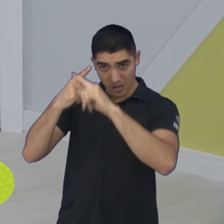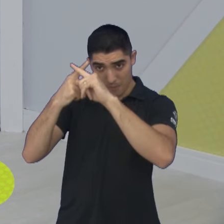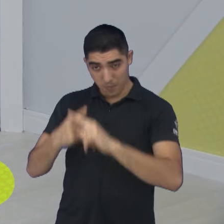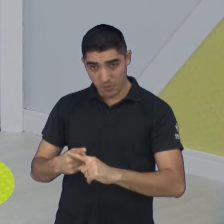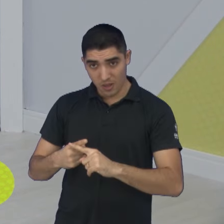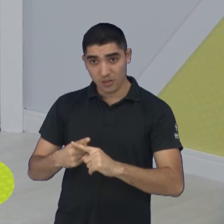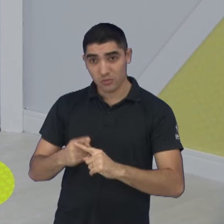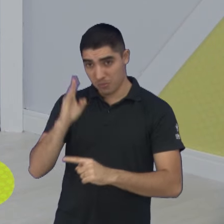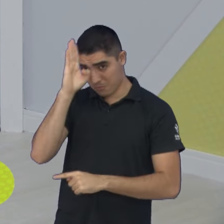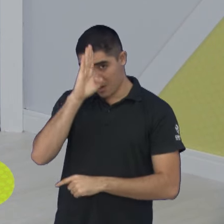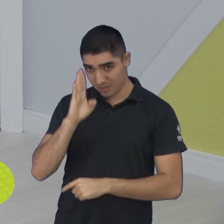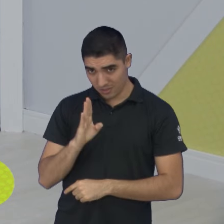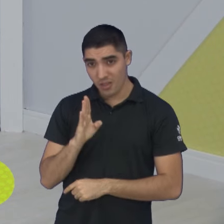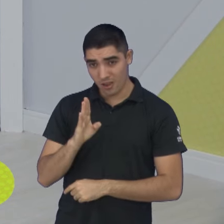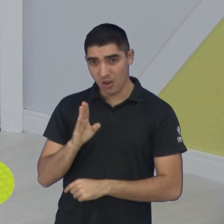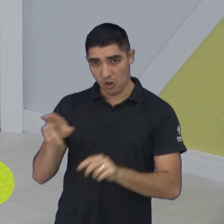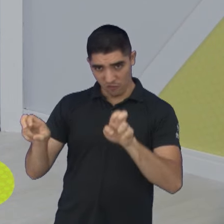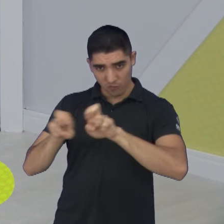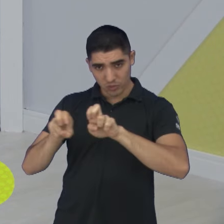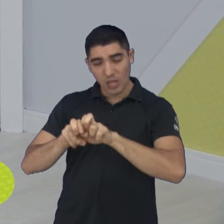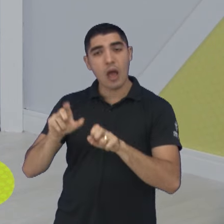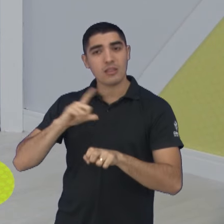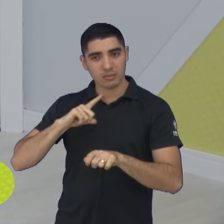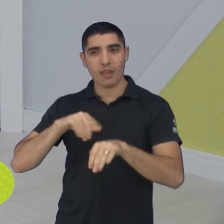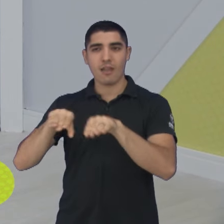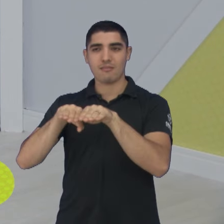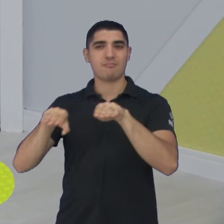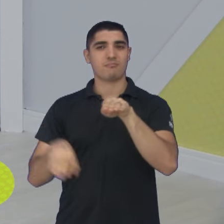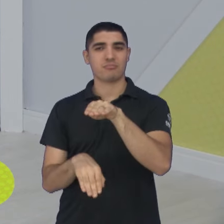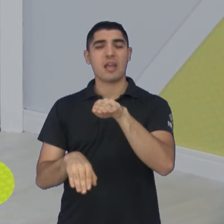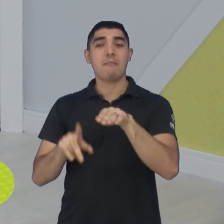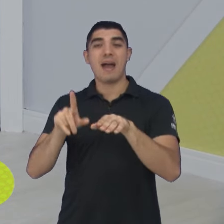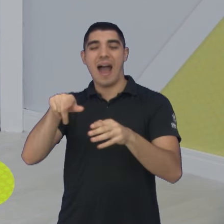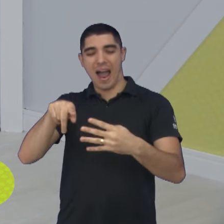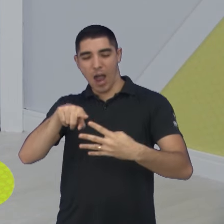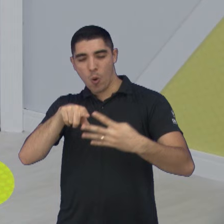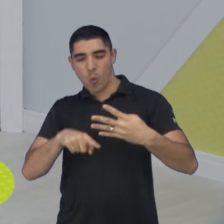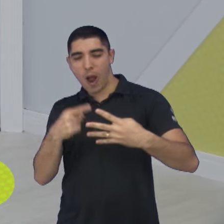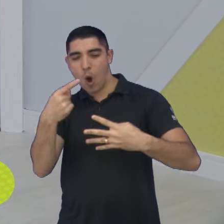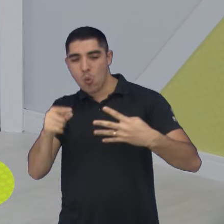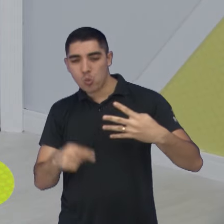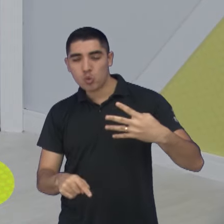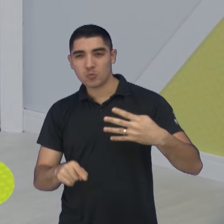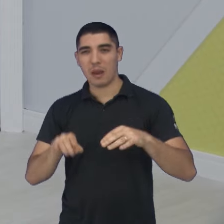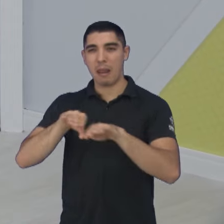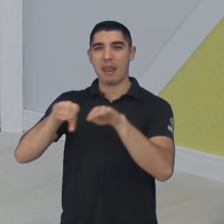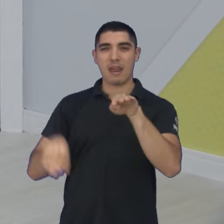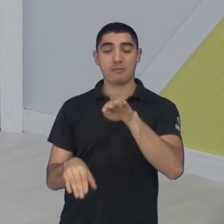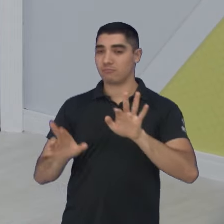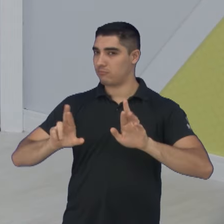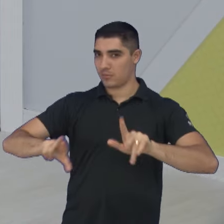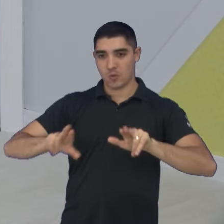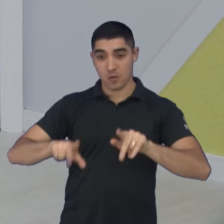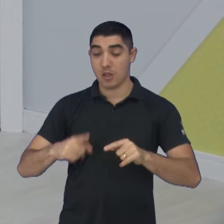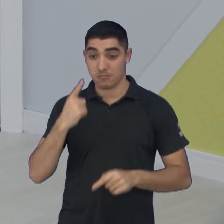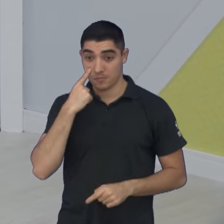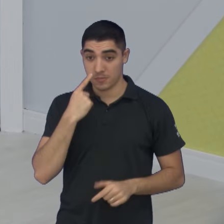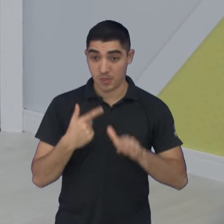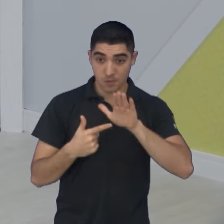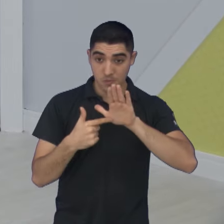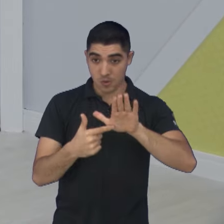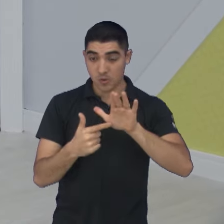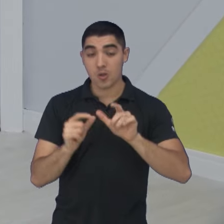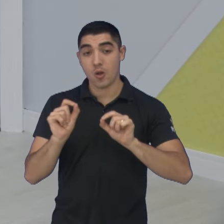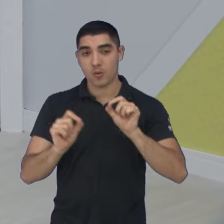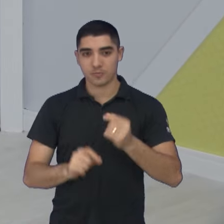Liga Nacional de Futsal. Só que não é puro e simplesmente, os quatro últimos caem, não. Deixa eu colocar a tabela aqui para a gente dar uma olhada. Primeiro, a